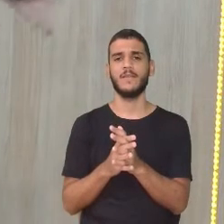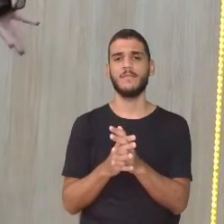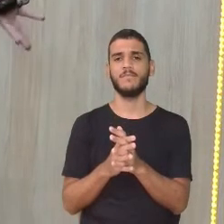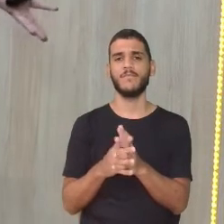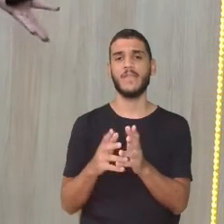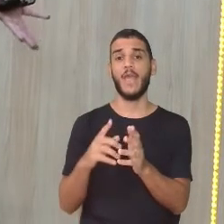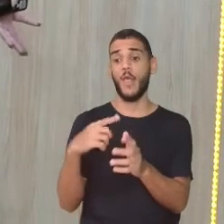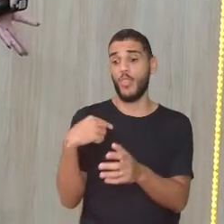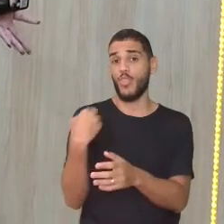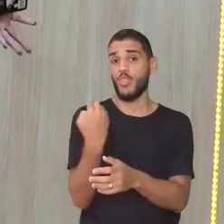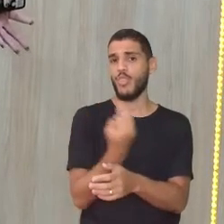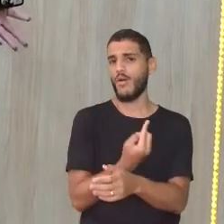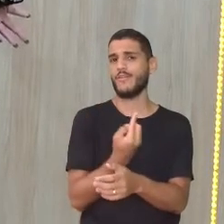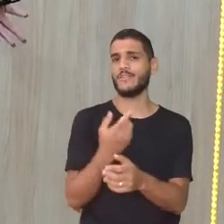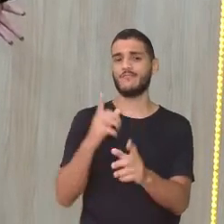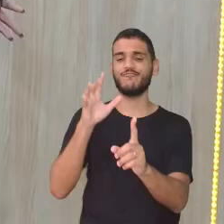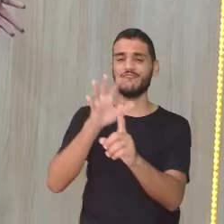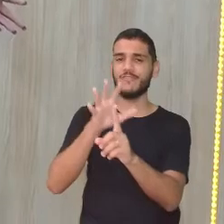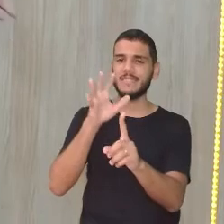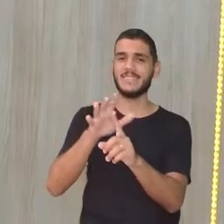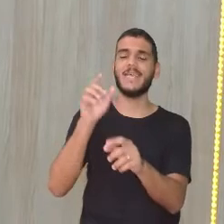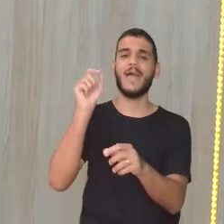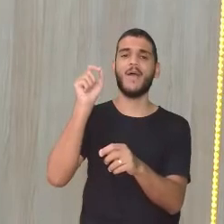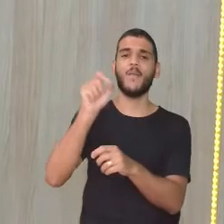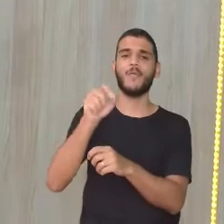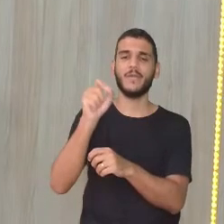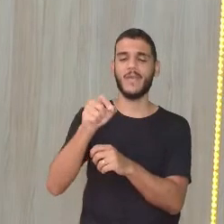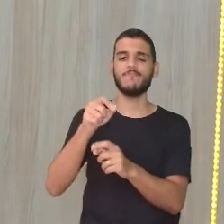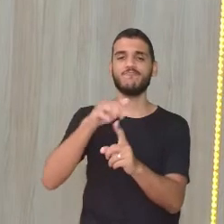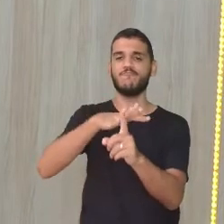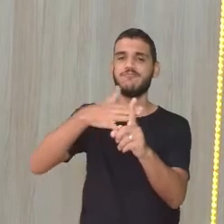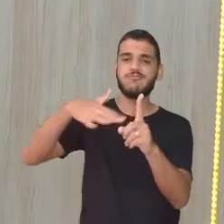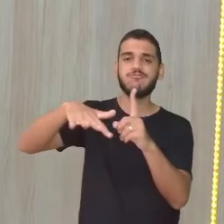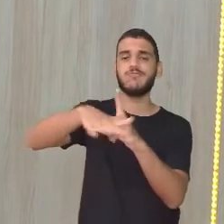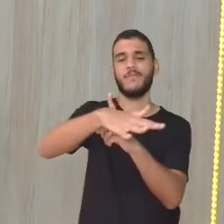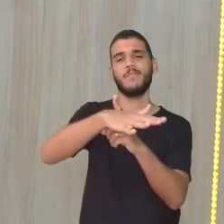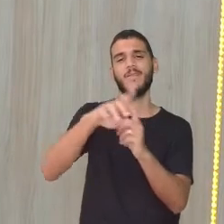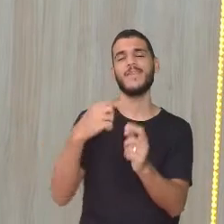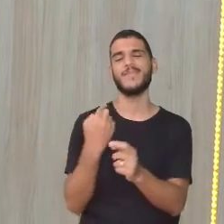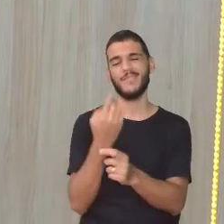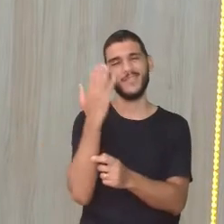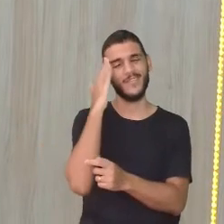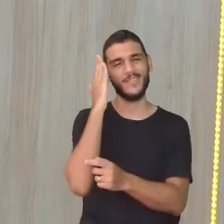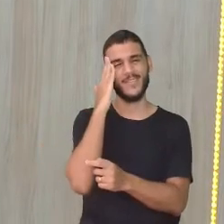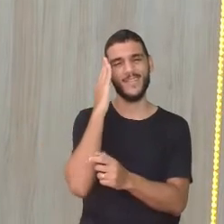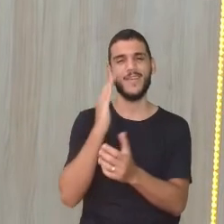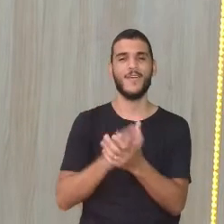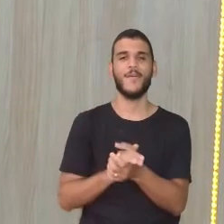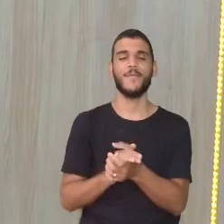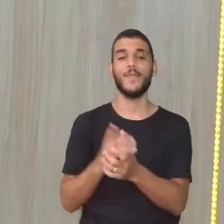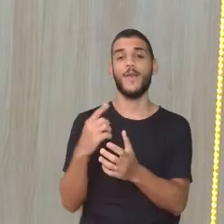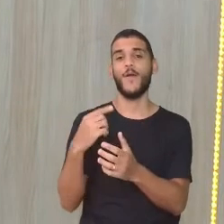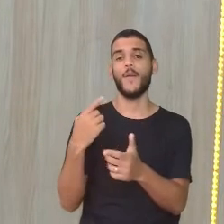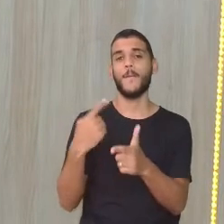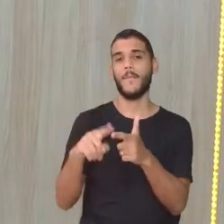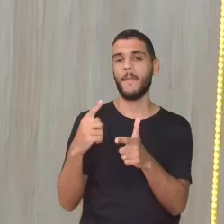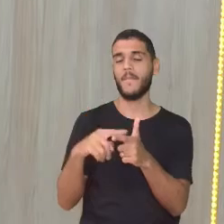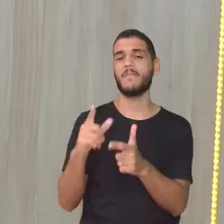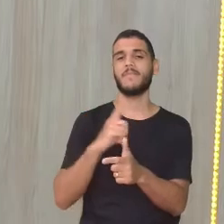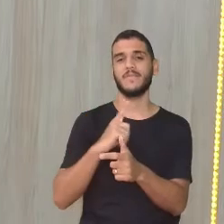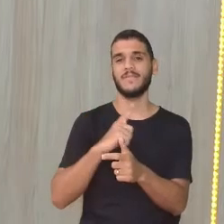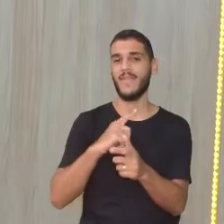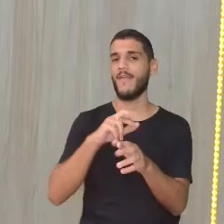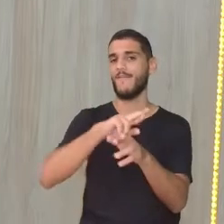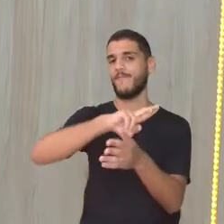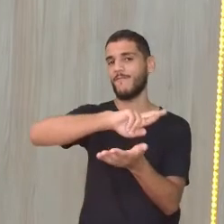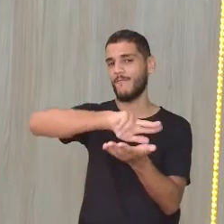lixo na rua. Jogamos lixo dentro dos nossos riachos, dos nossos canais, tá certo? Então, a tem